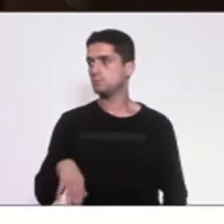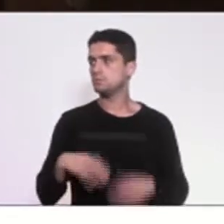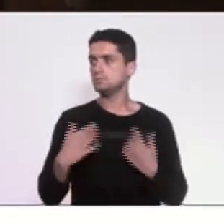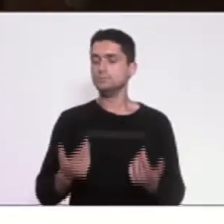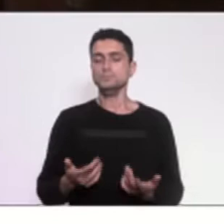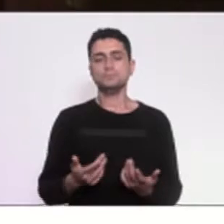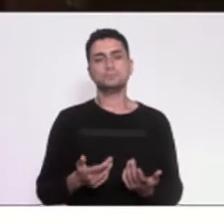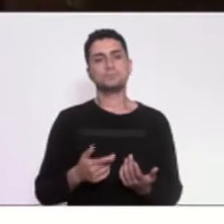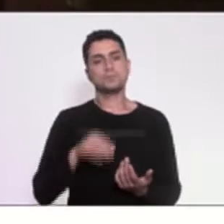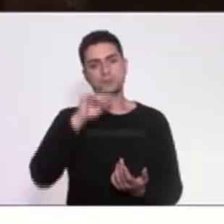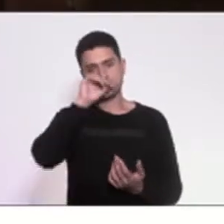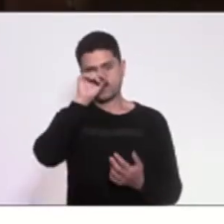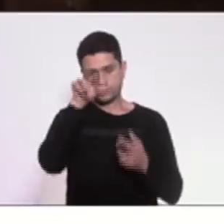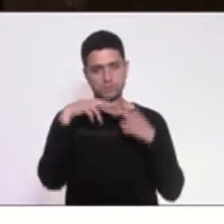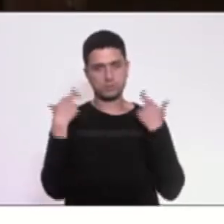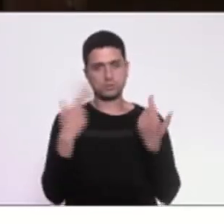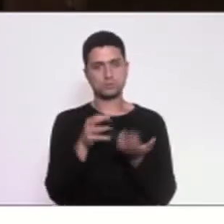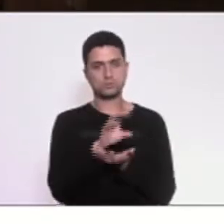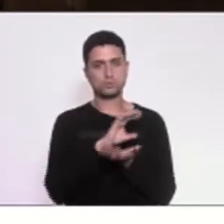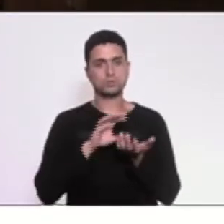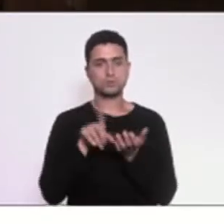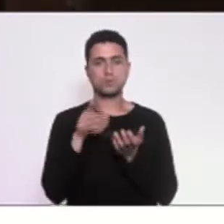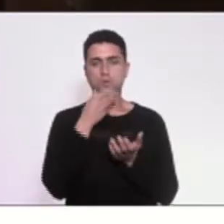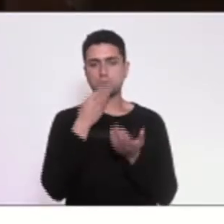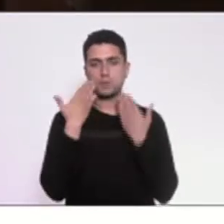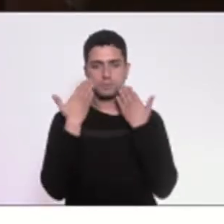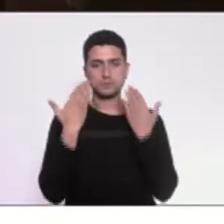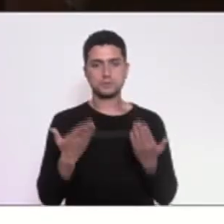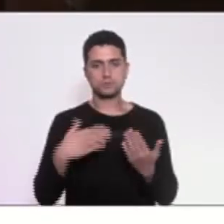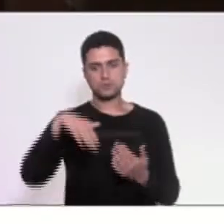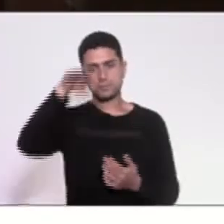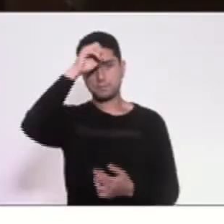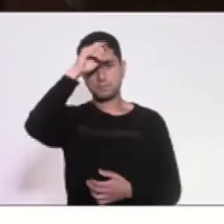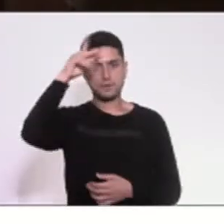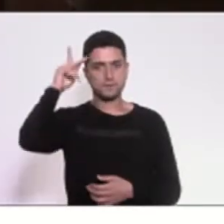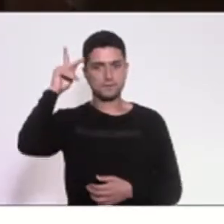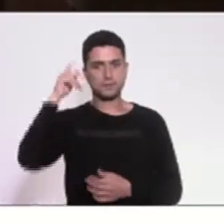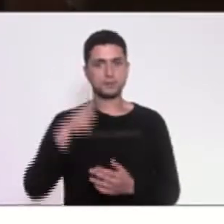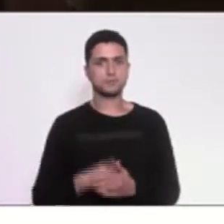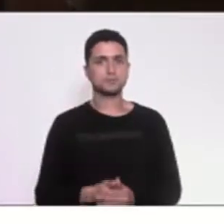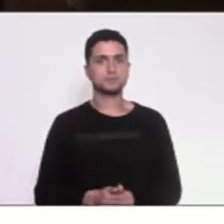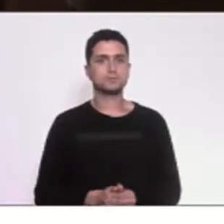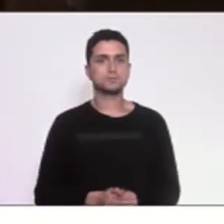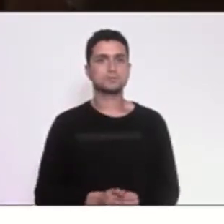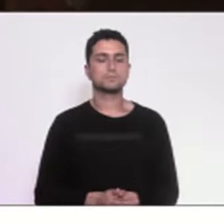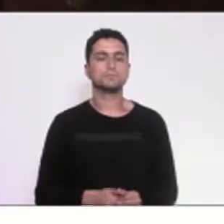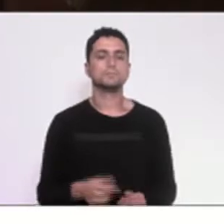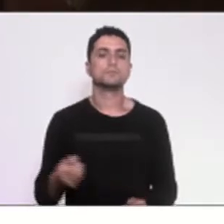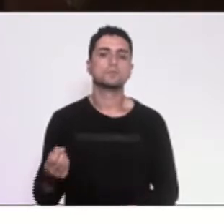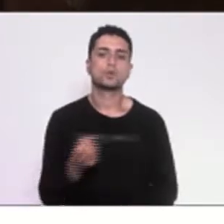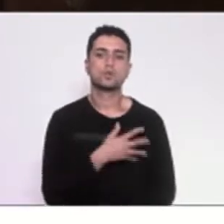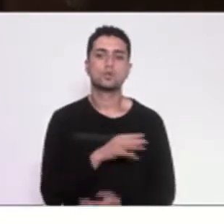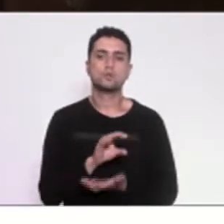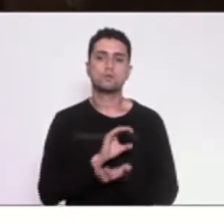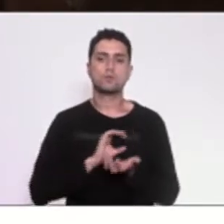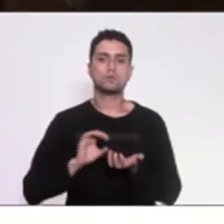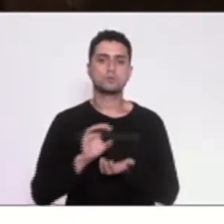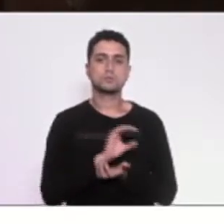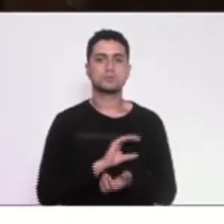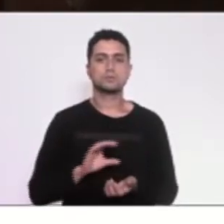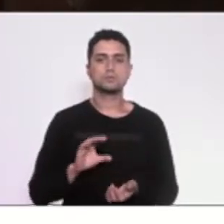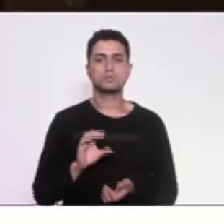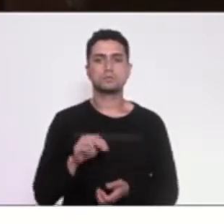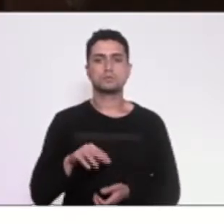apresentou aos prefeitos que são membros do Conselho Deliberativo o novo Conselho Construtivo